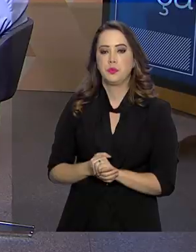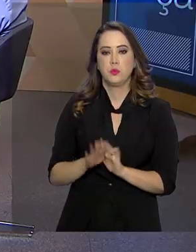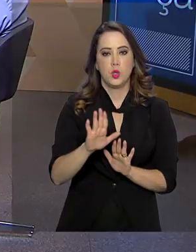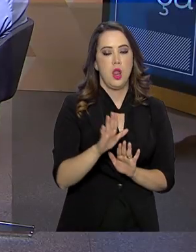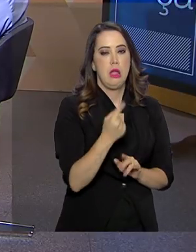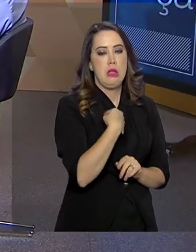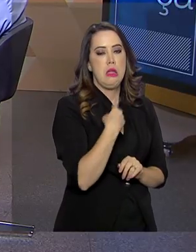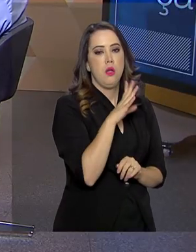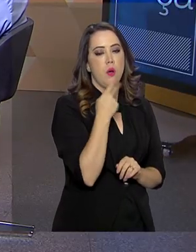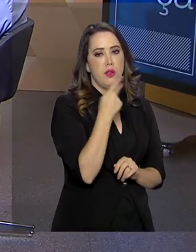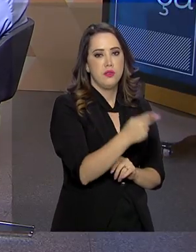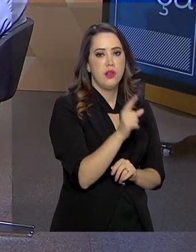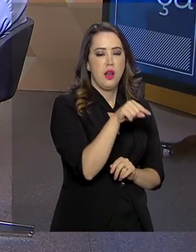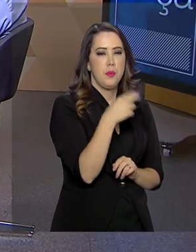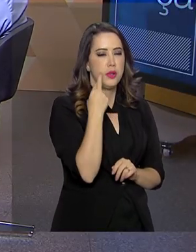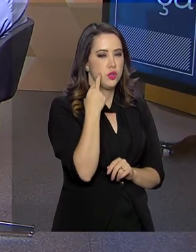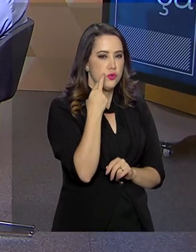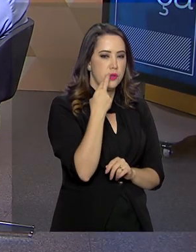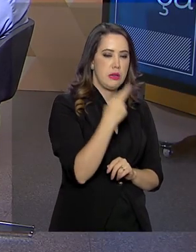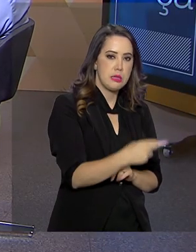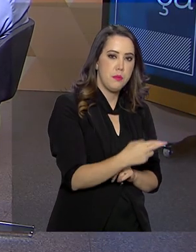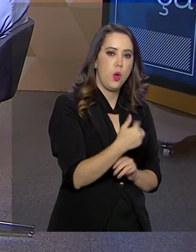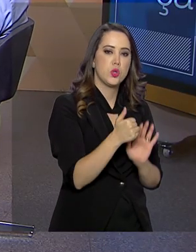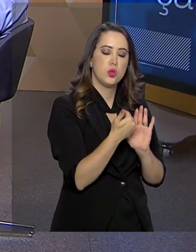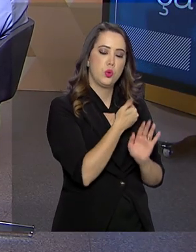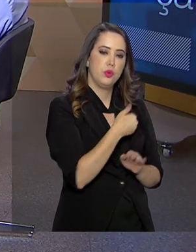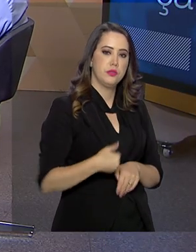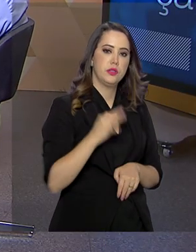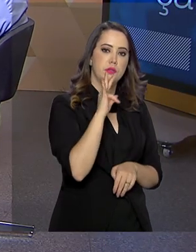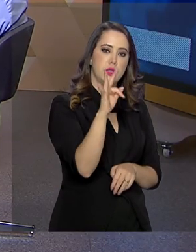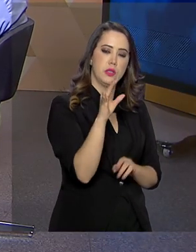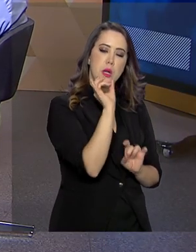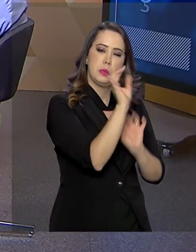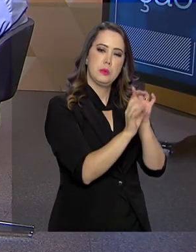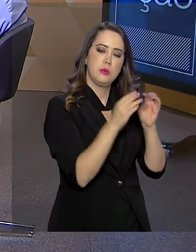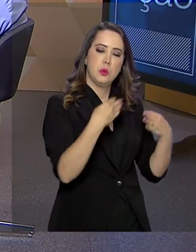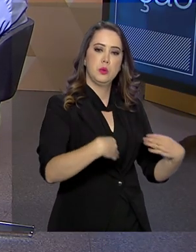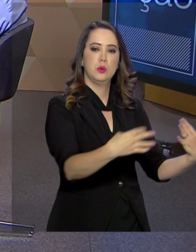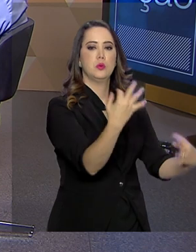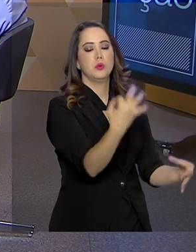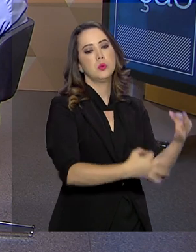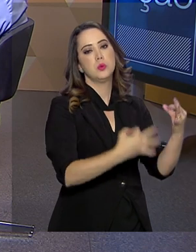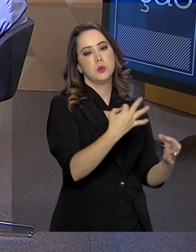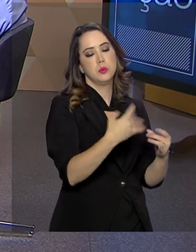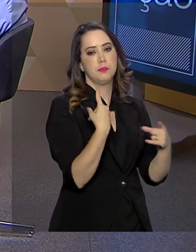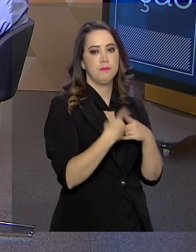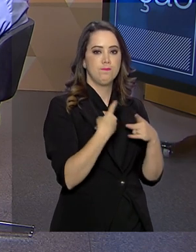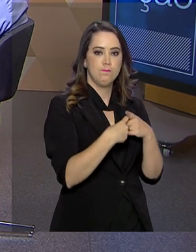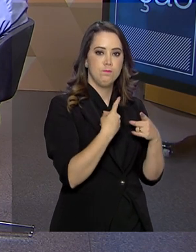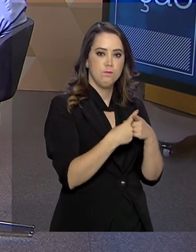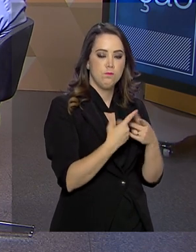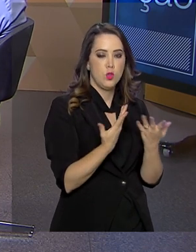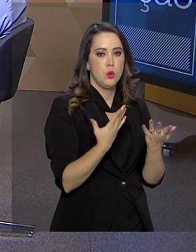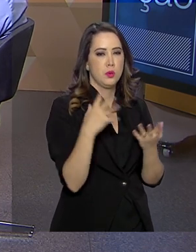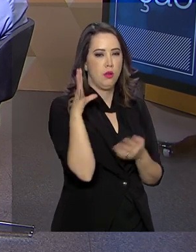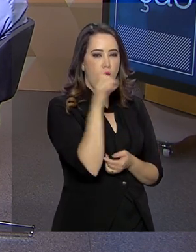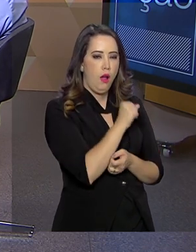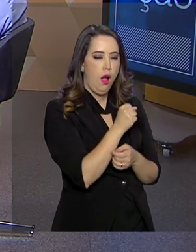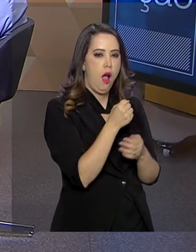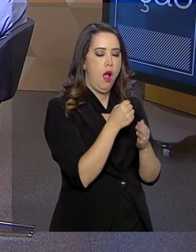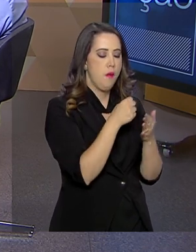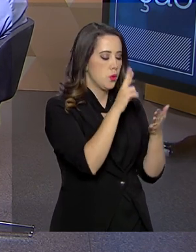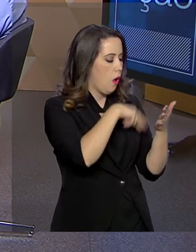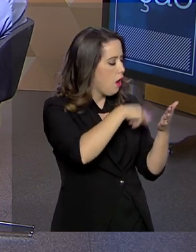impressionante, os resultados estão sendo obtidos pelo governo federal, especialmente nas ações do Ministério da Justiça, porque em recente publicação do Ministério da